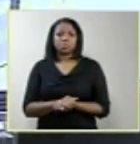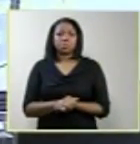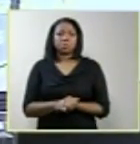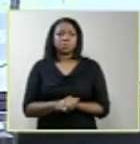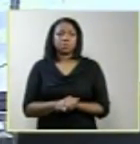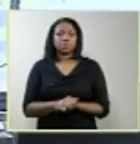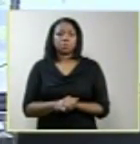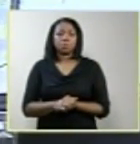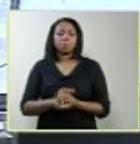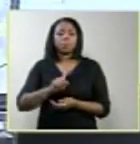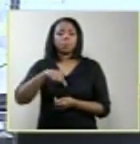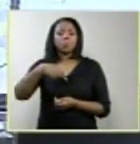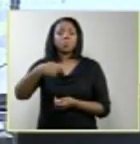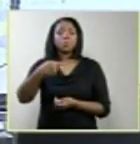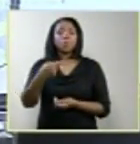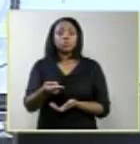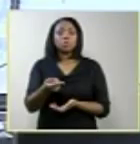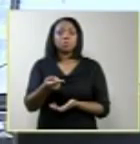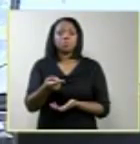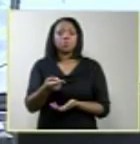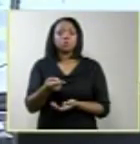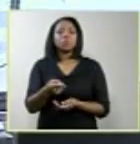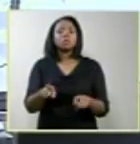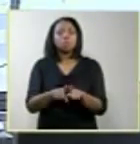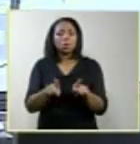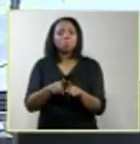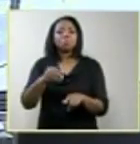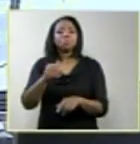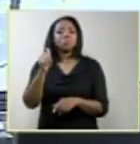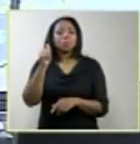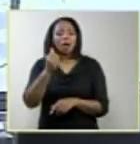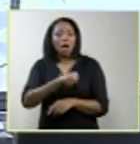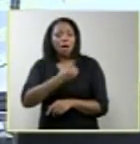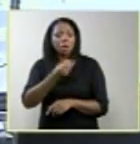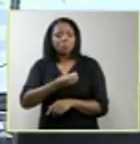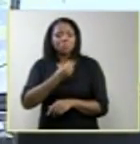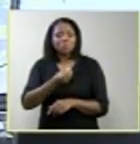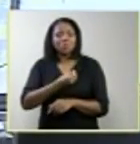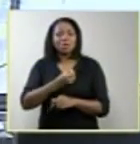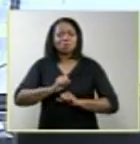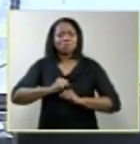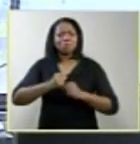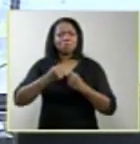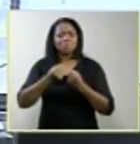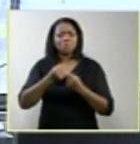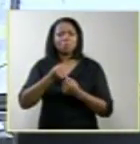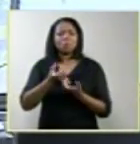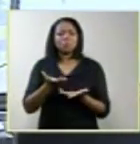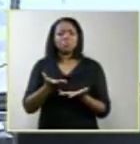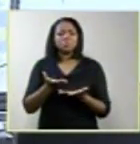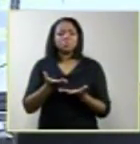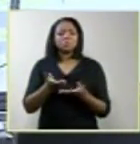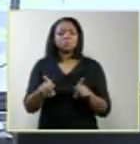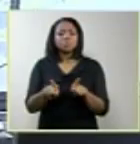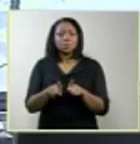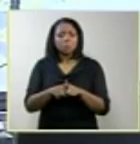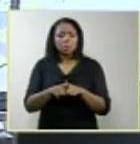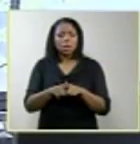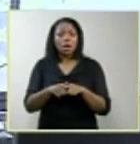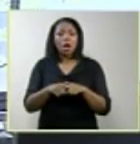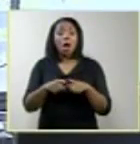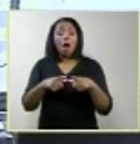E aí, as repercussões para a vida da mulher, que é forçada a prosseguir a gestação. Um aumento da